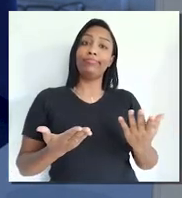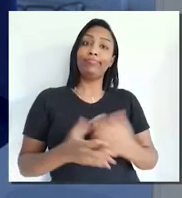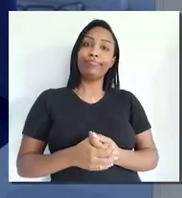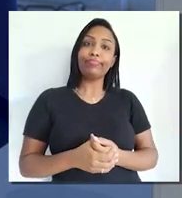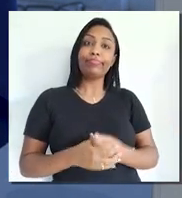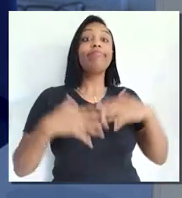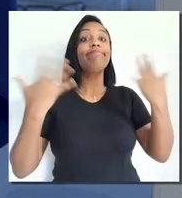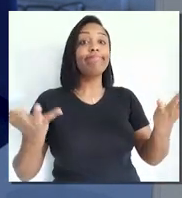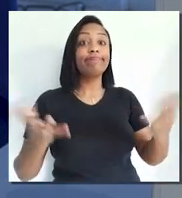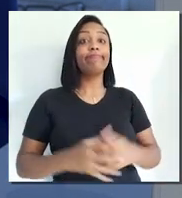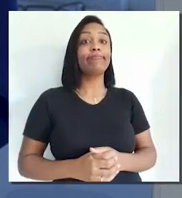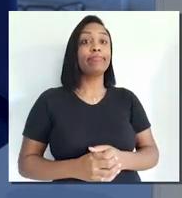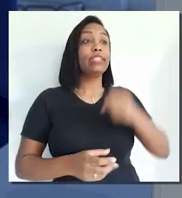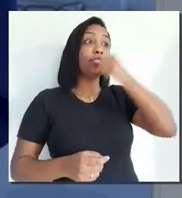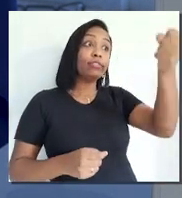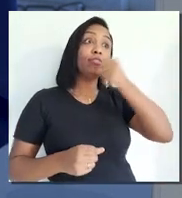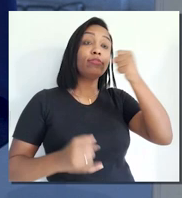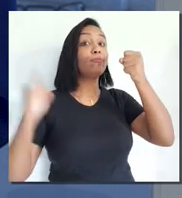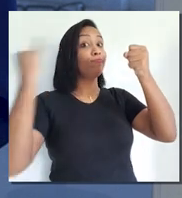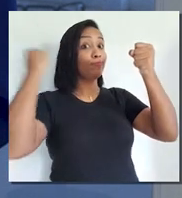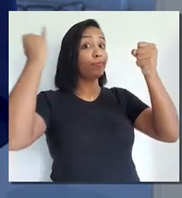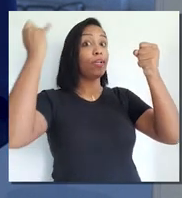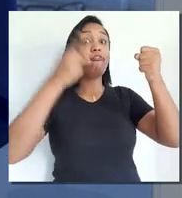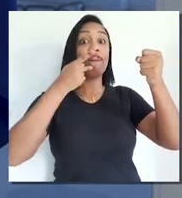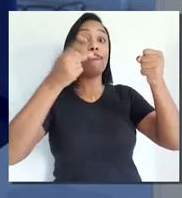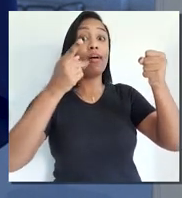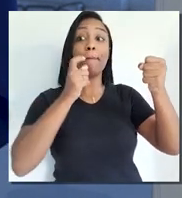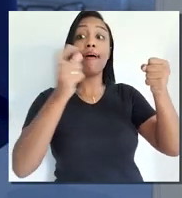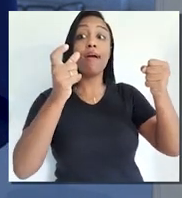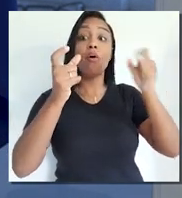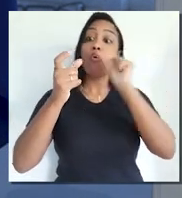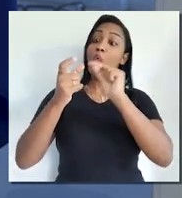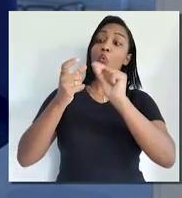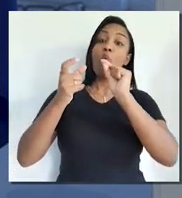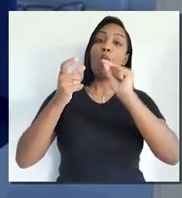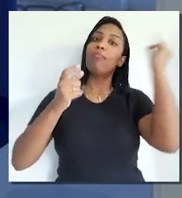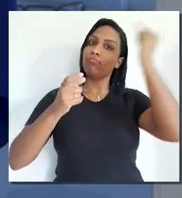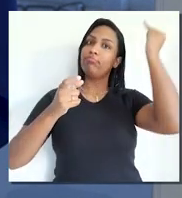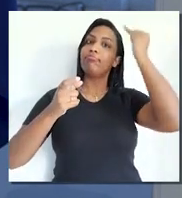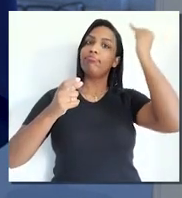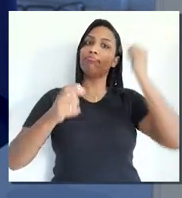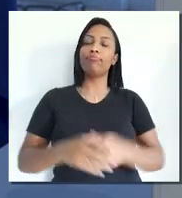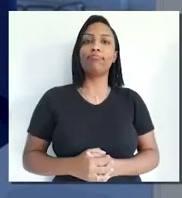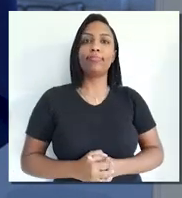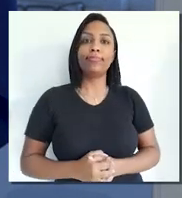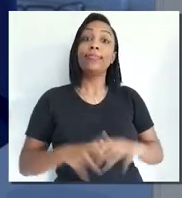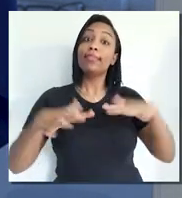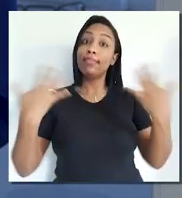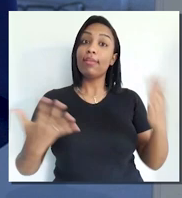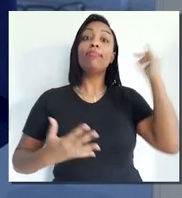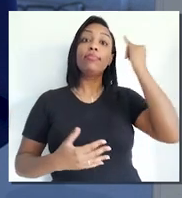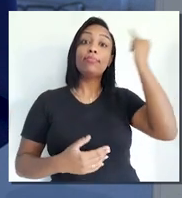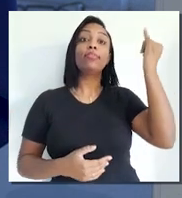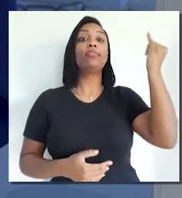lhe dando, isso tudo é altamente relevante. E aí eu volto a enfatizar a Resolução 156 e pedir